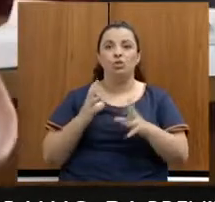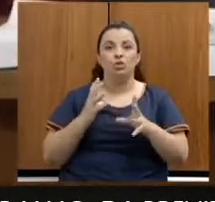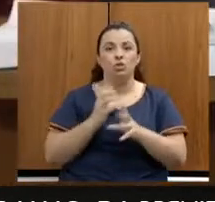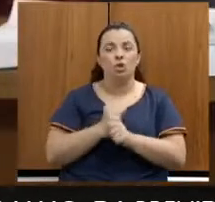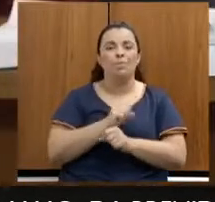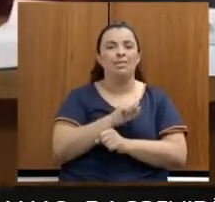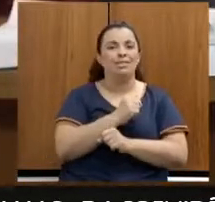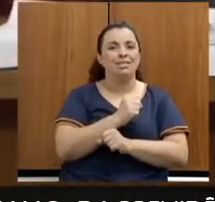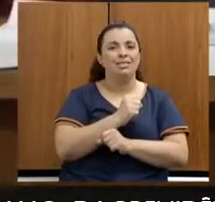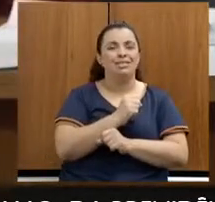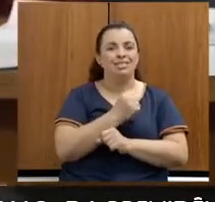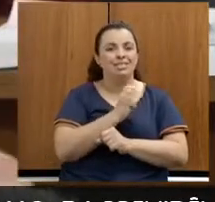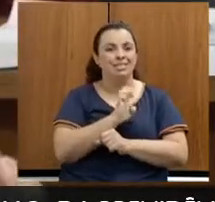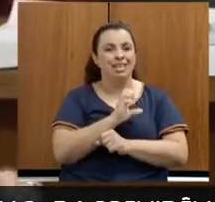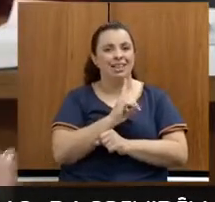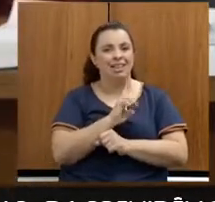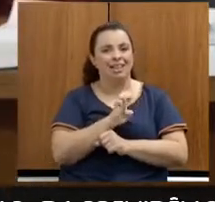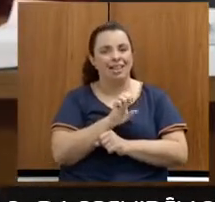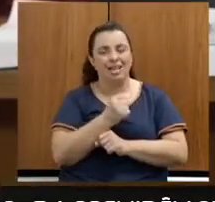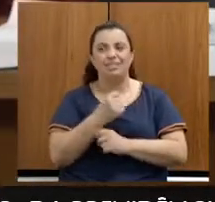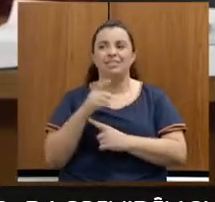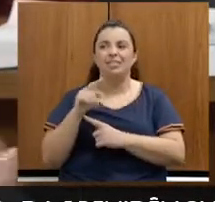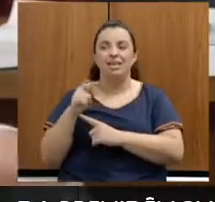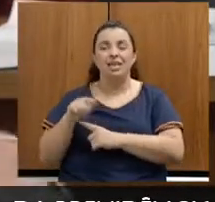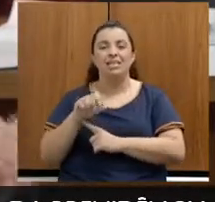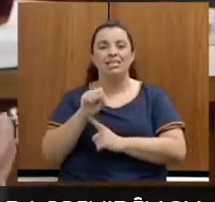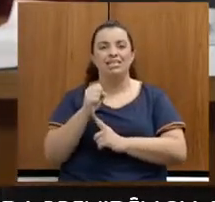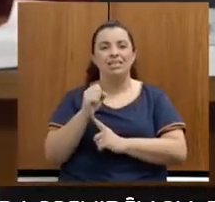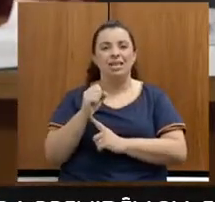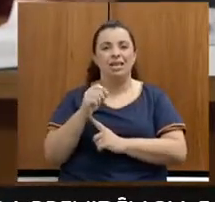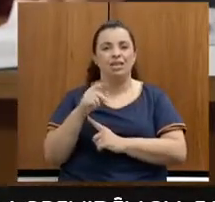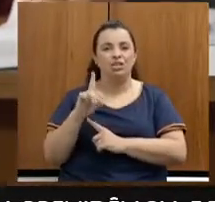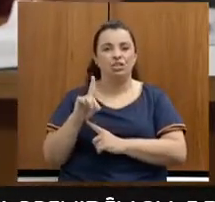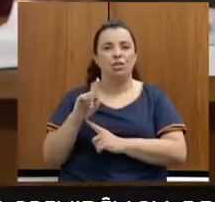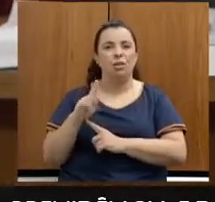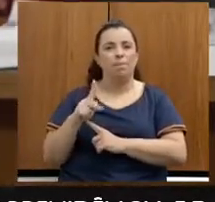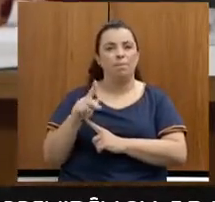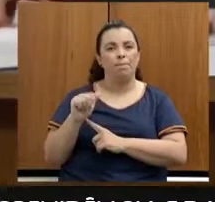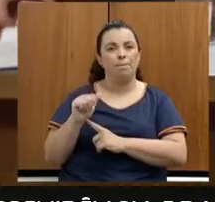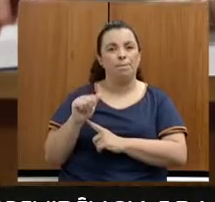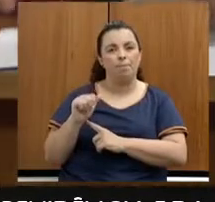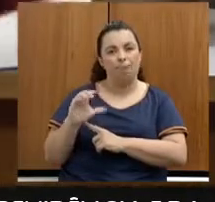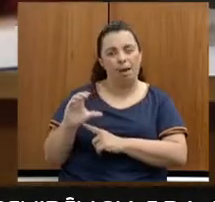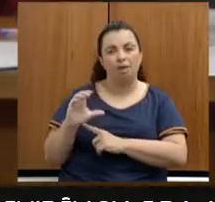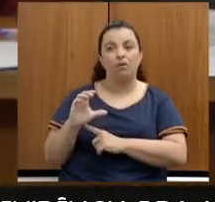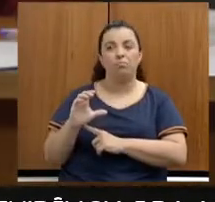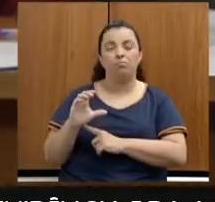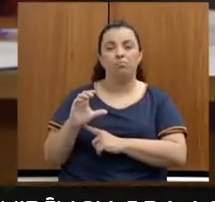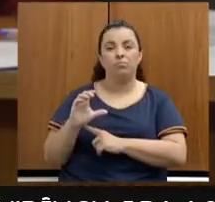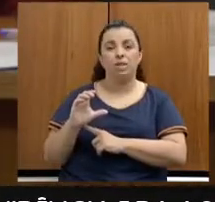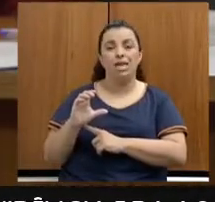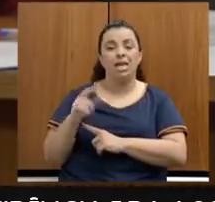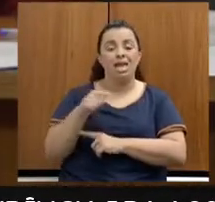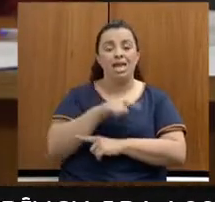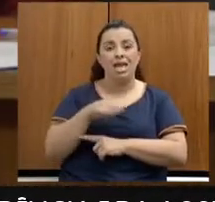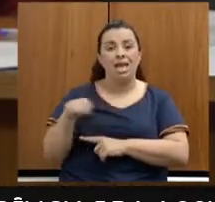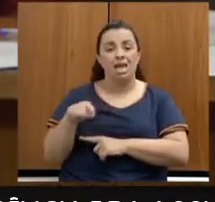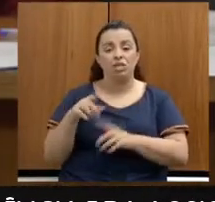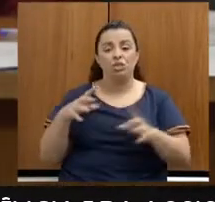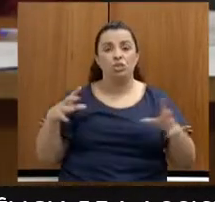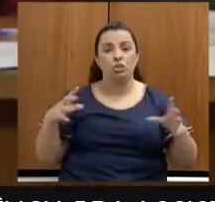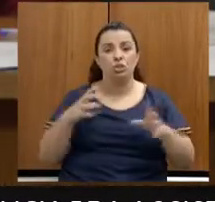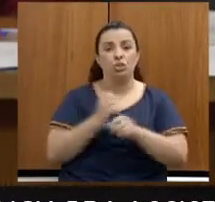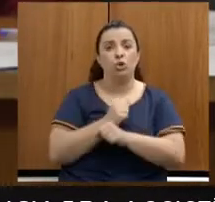esportes que eram divididas, esses orçamentos somados seriam 172 milhões. Em